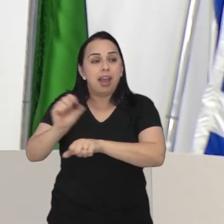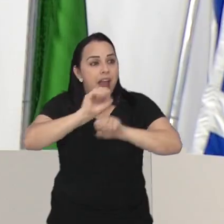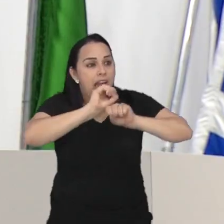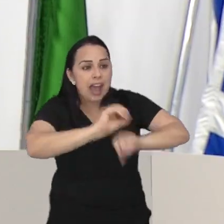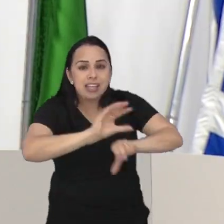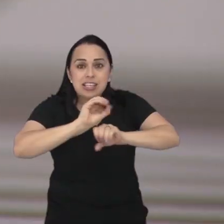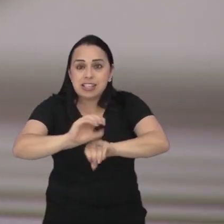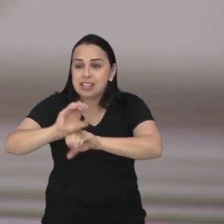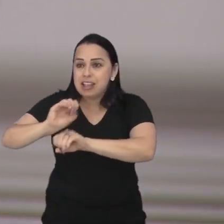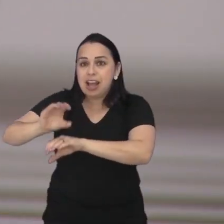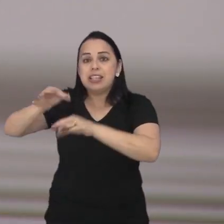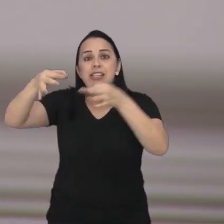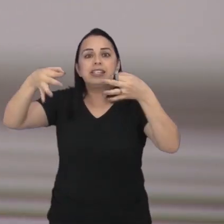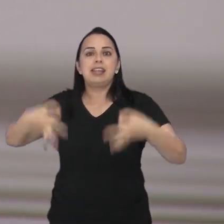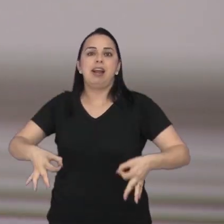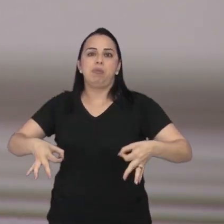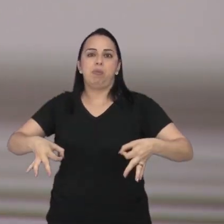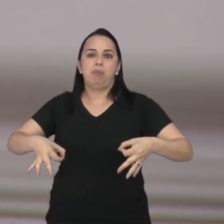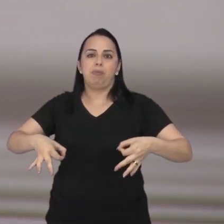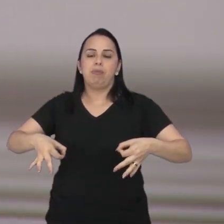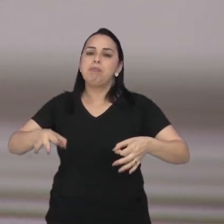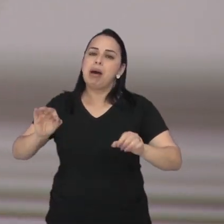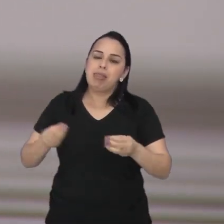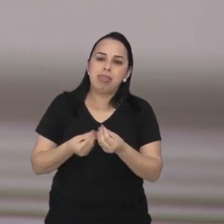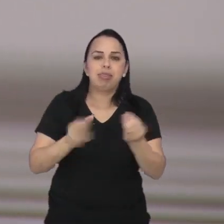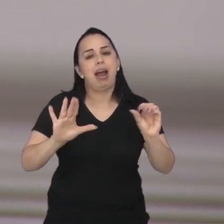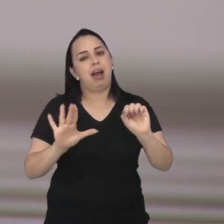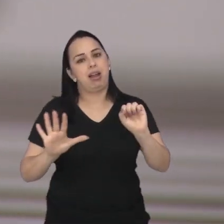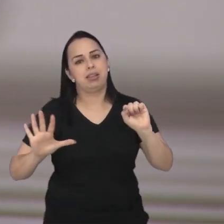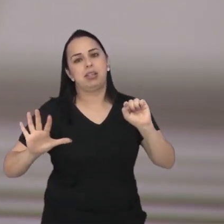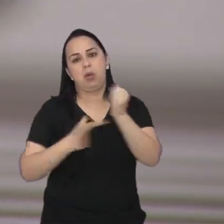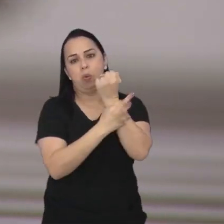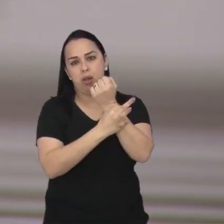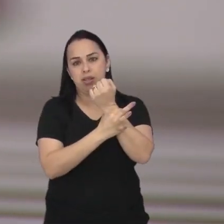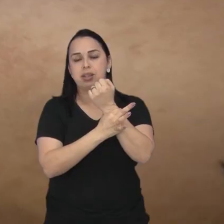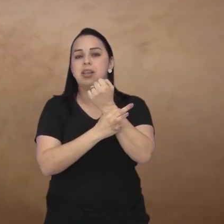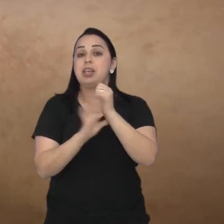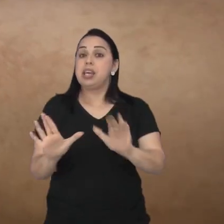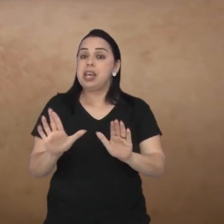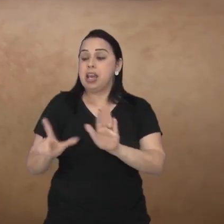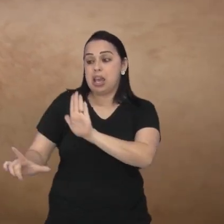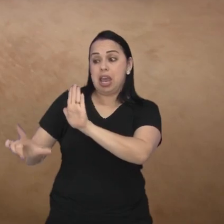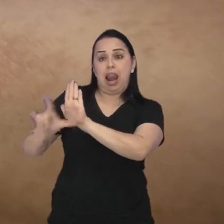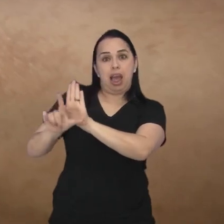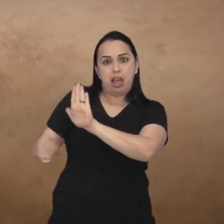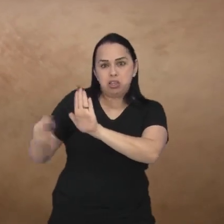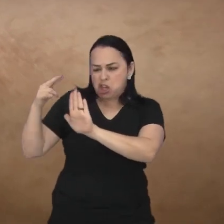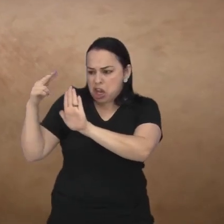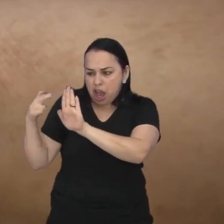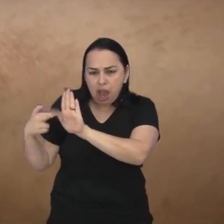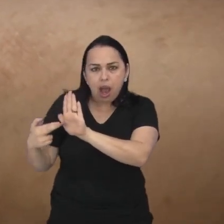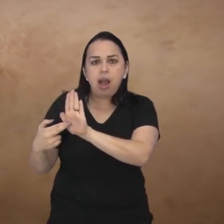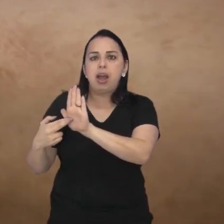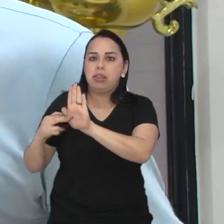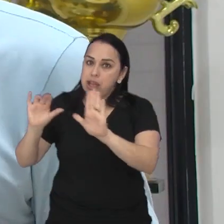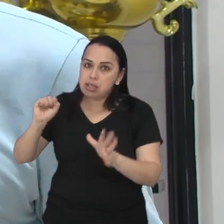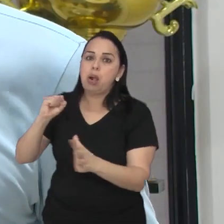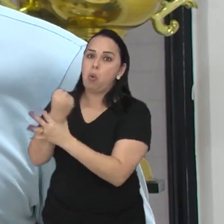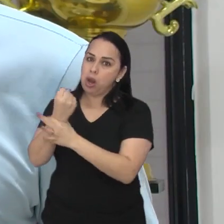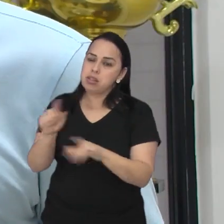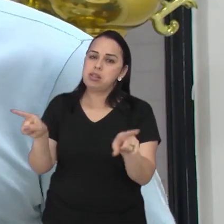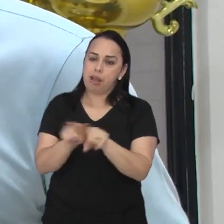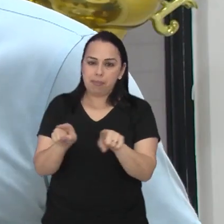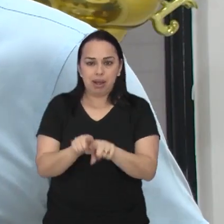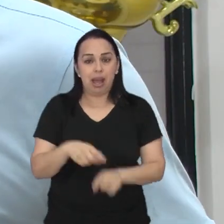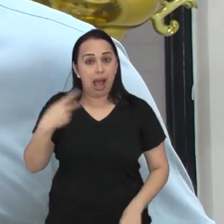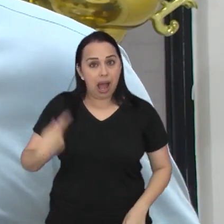educativas outro caminho para garantir a proteção de quem aposta é a regulamentação do serviço aqui